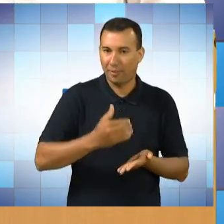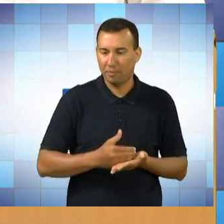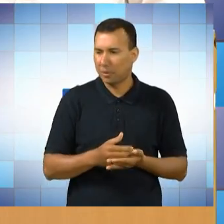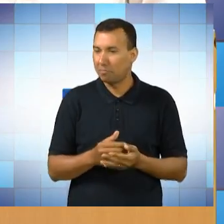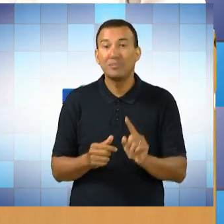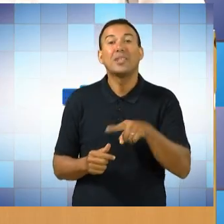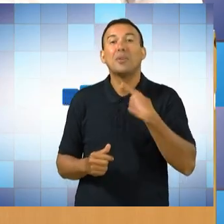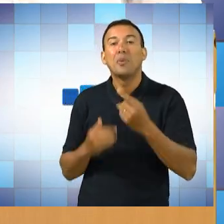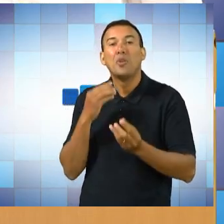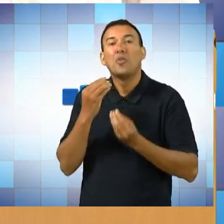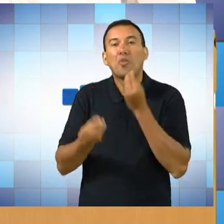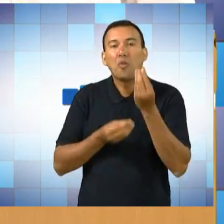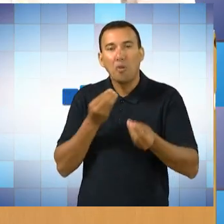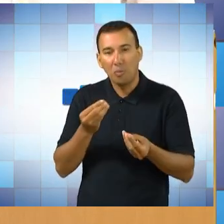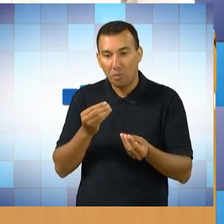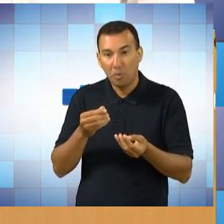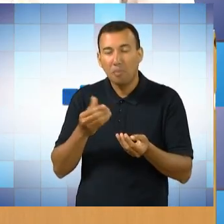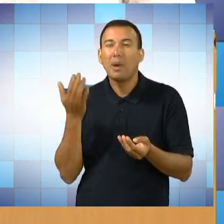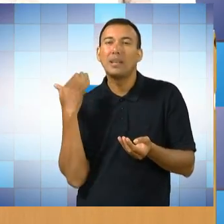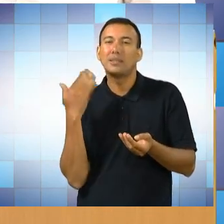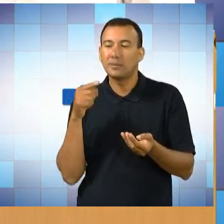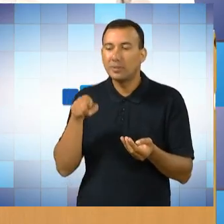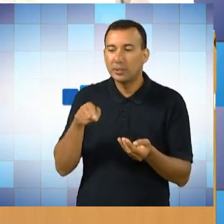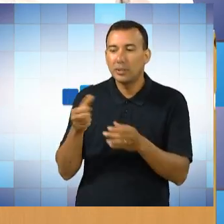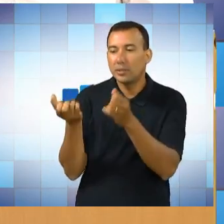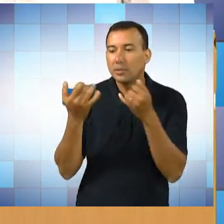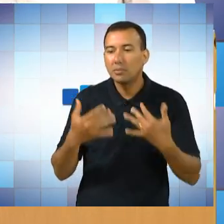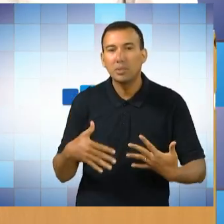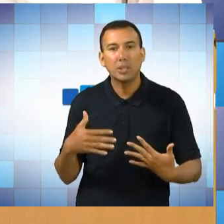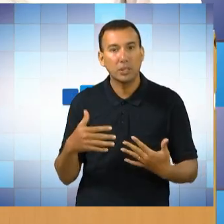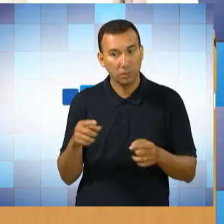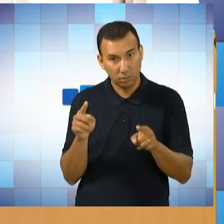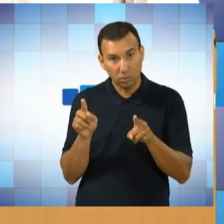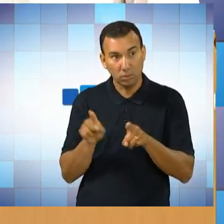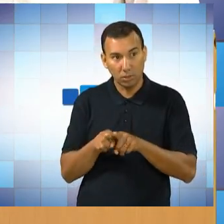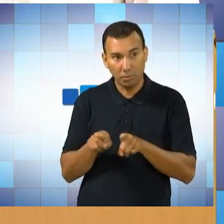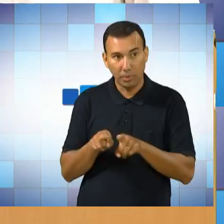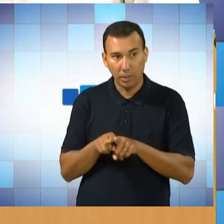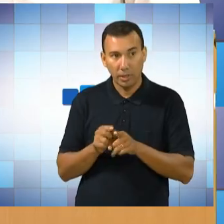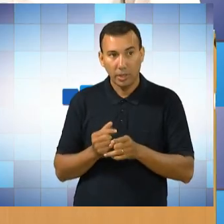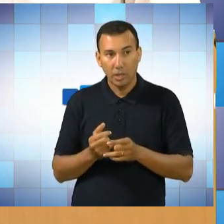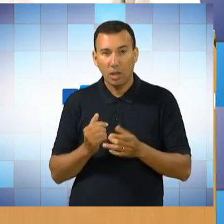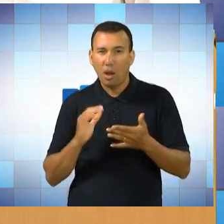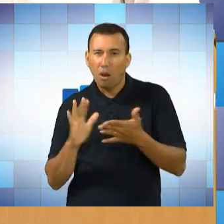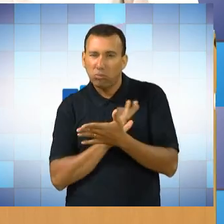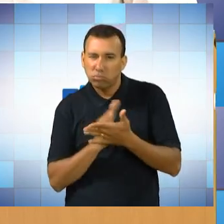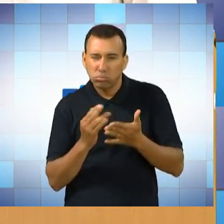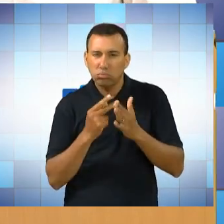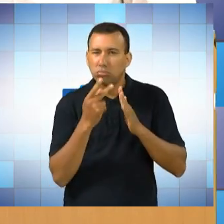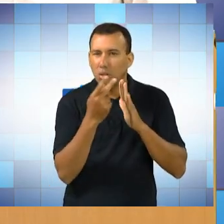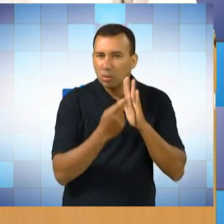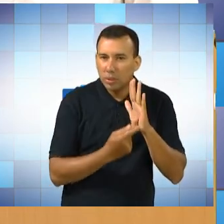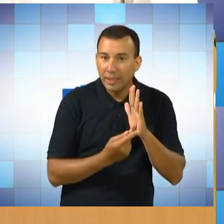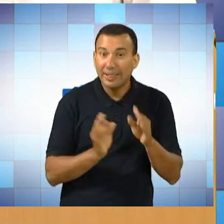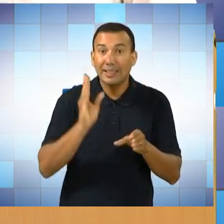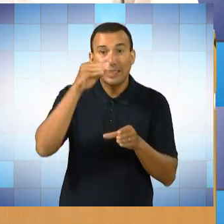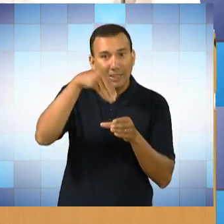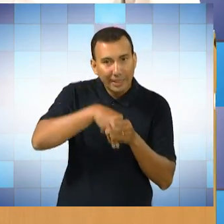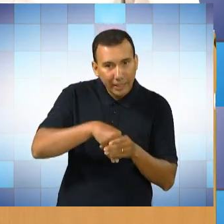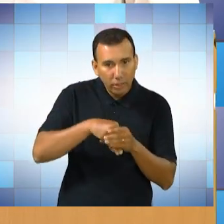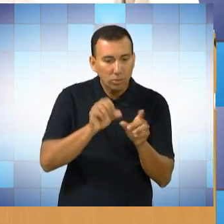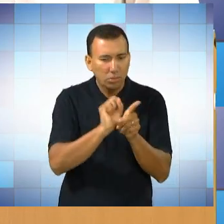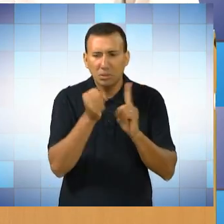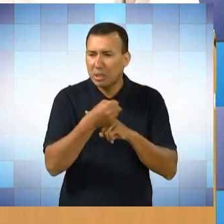e quando você começou, Sandra, você estava falando para a gente aqui também de alguns projetos dentro dessa área